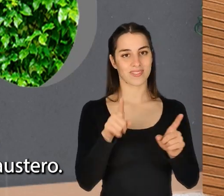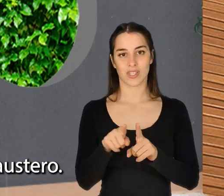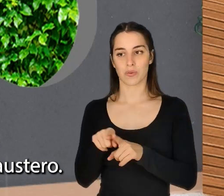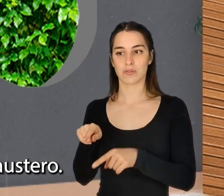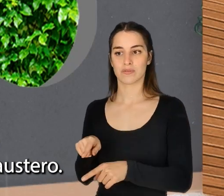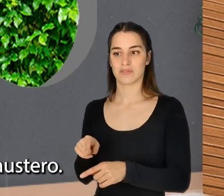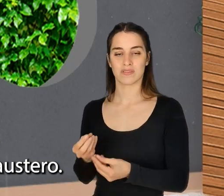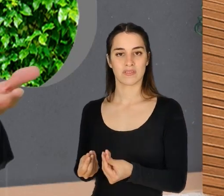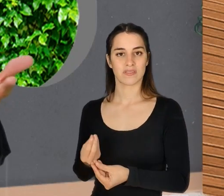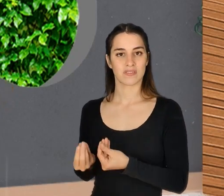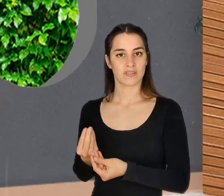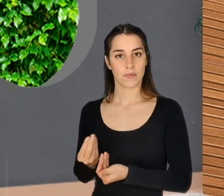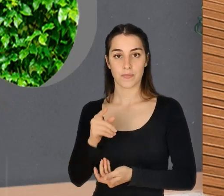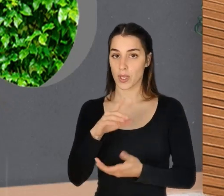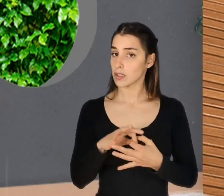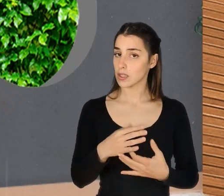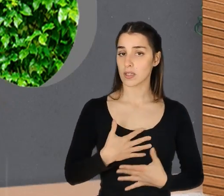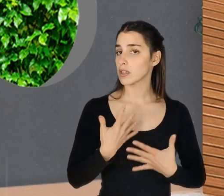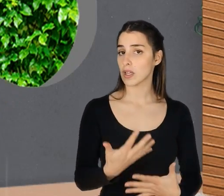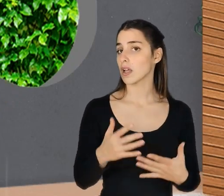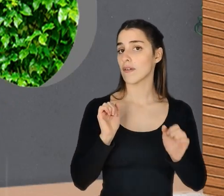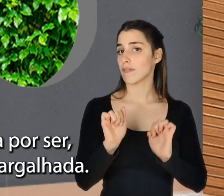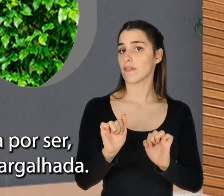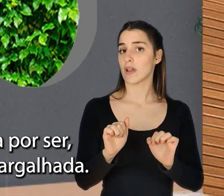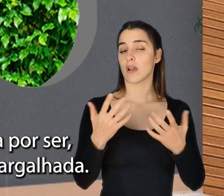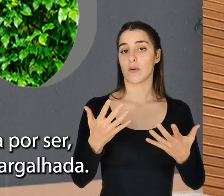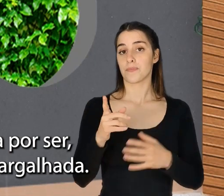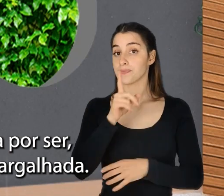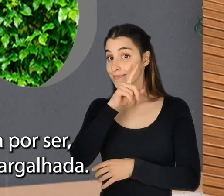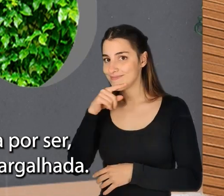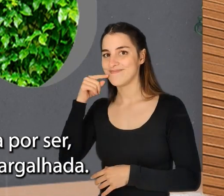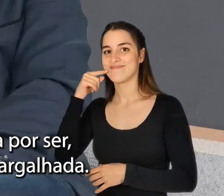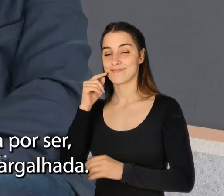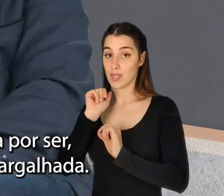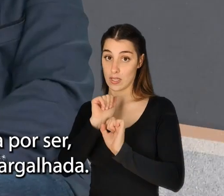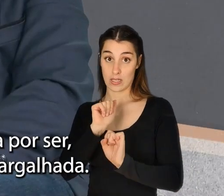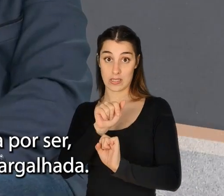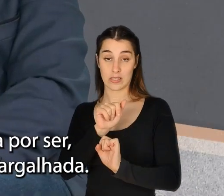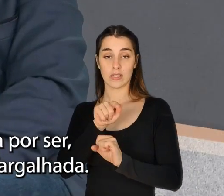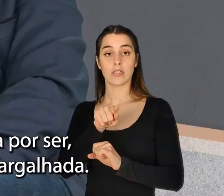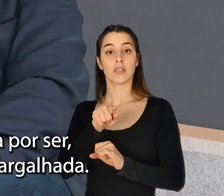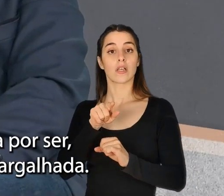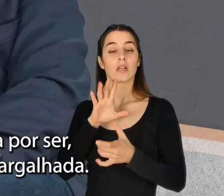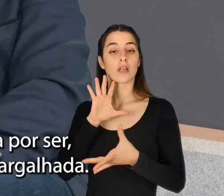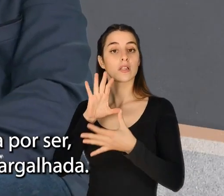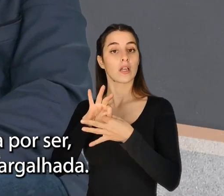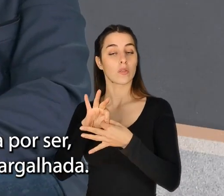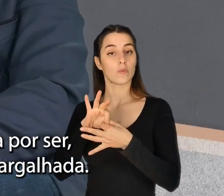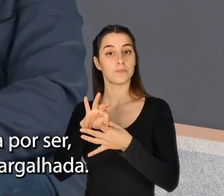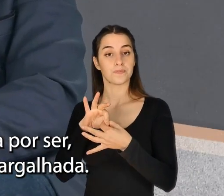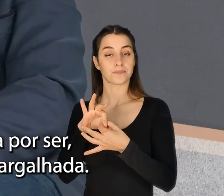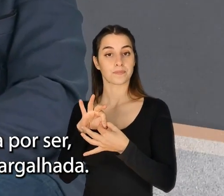como completamente austero, tem a ver apenas isso só com a tua entrega, nada mais. Mas o sorriso, esse estado de sorriso acaba por ser,